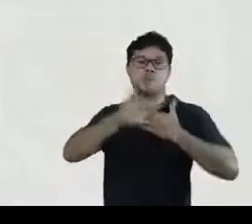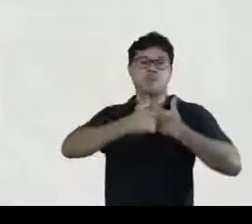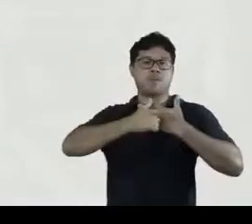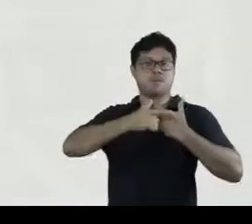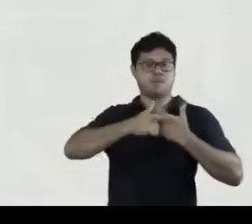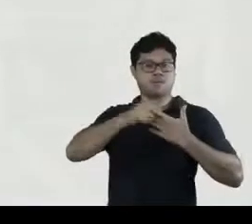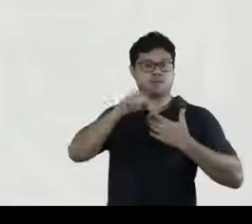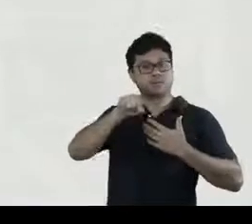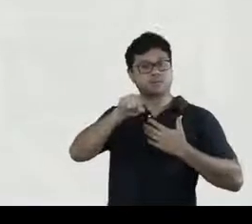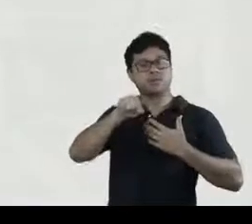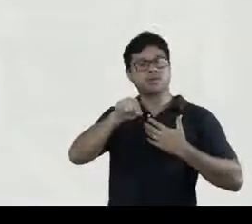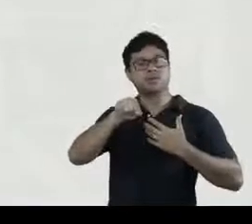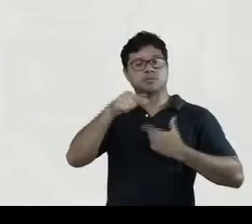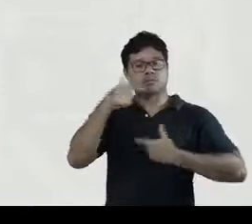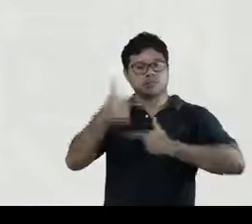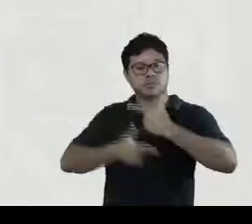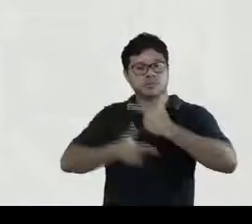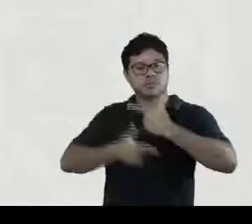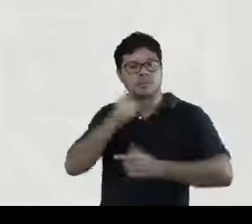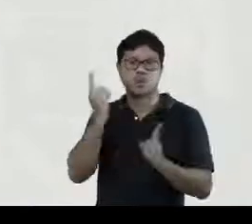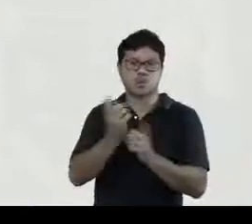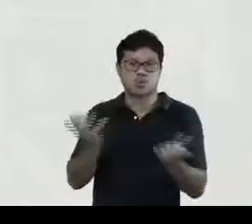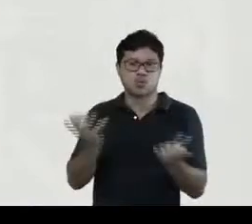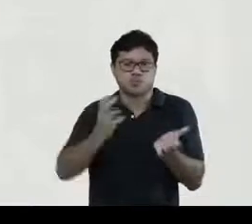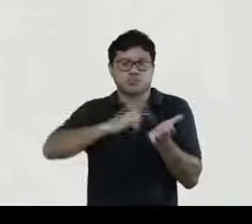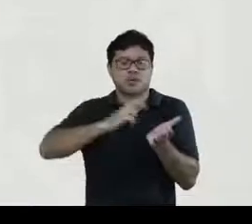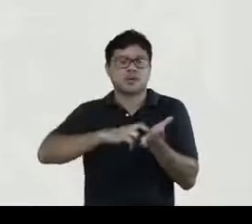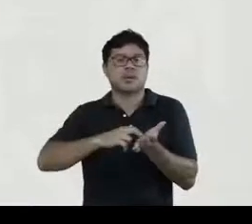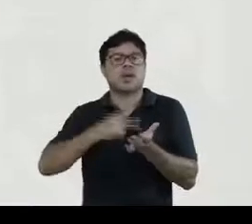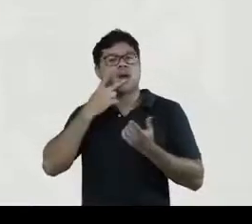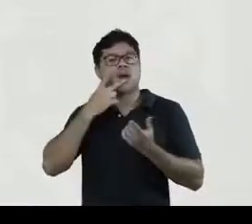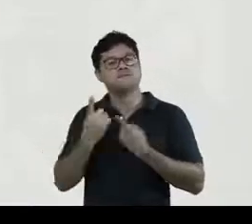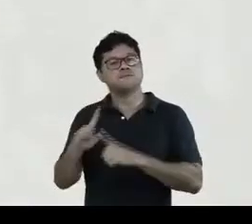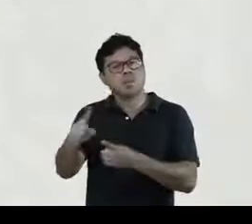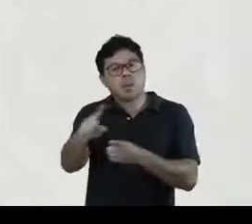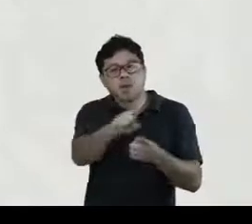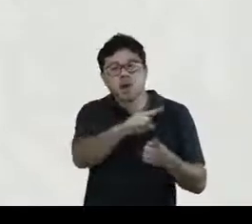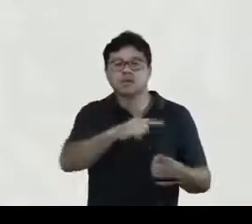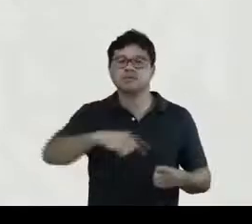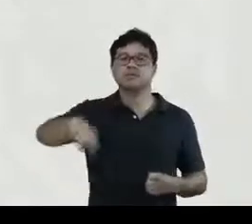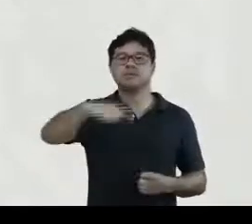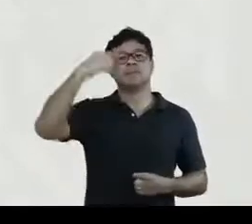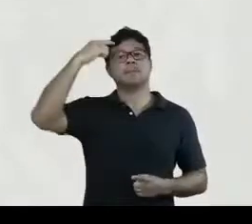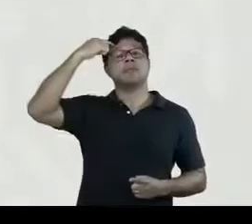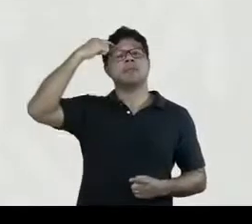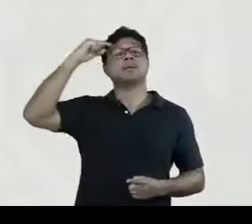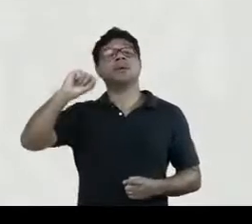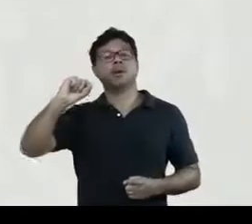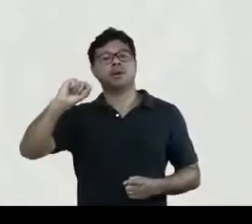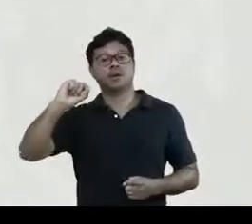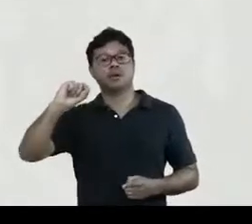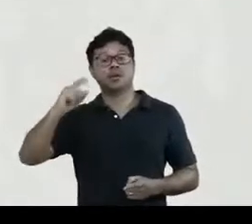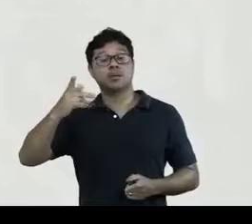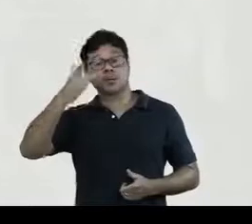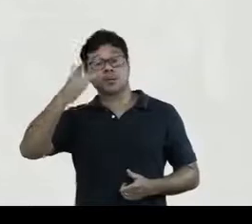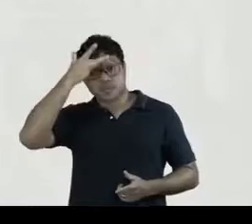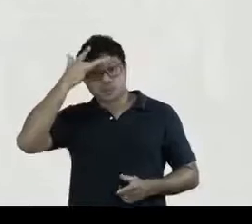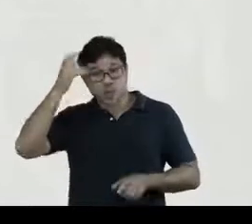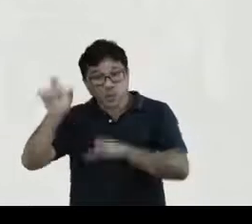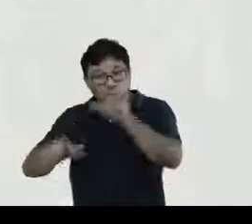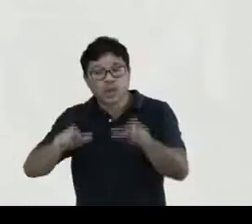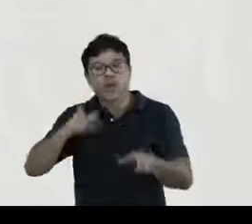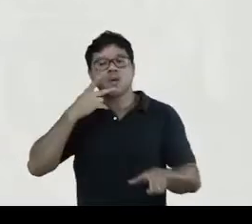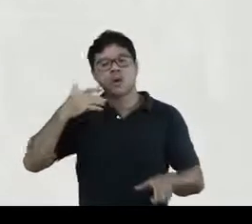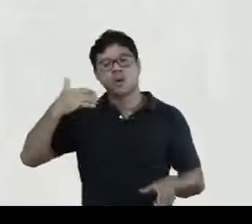papel também desse encontro que é o papel de provocar sobretudo aqueles que estão